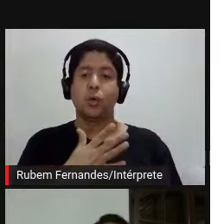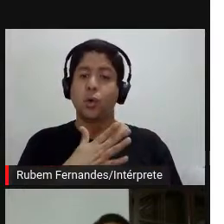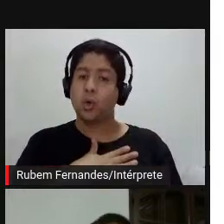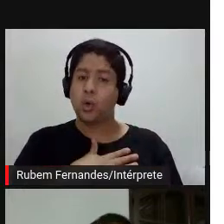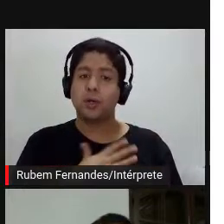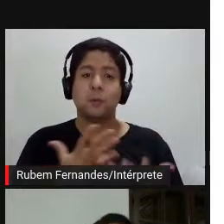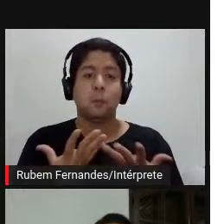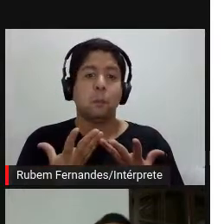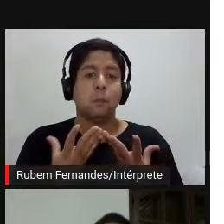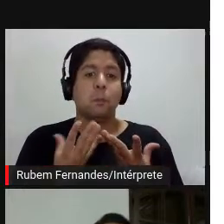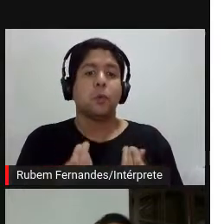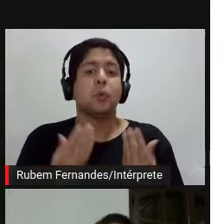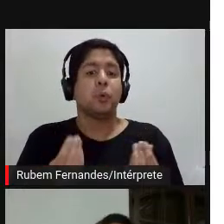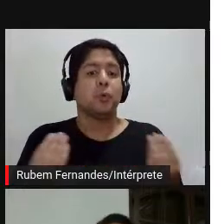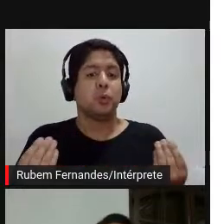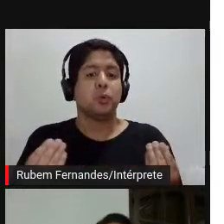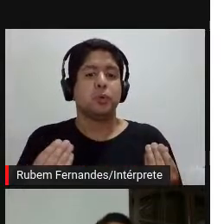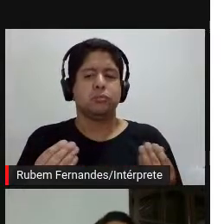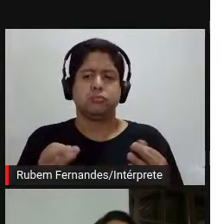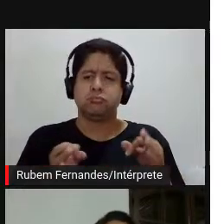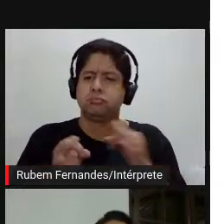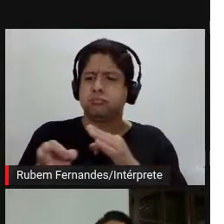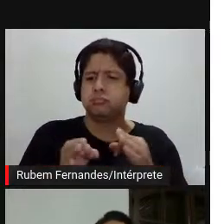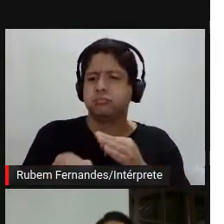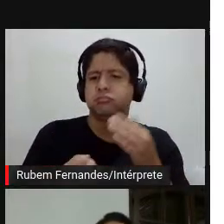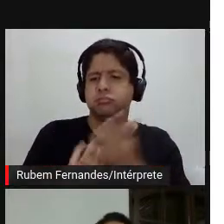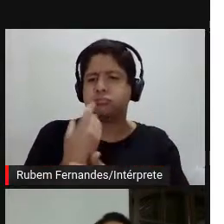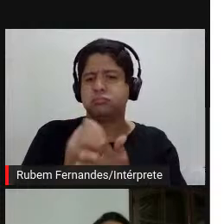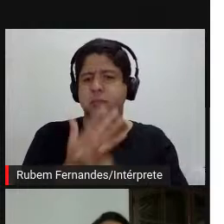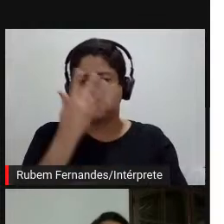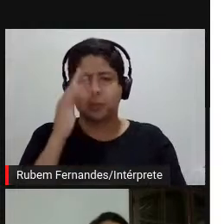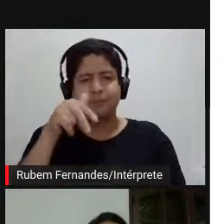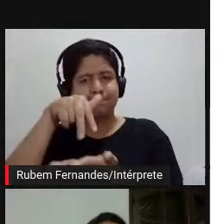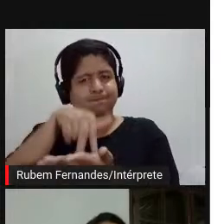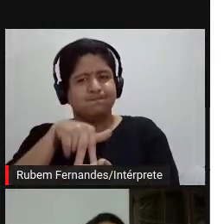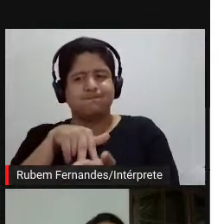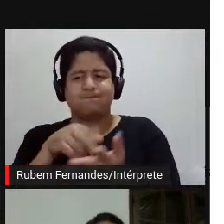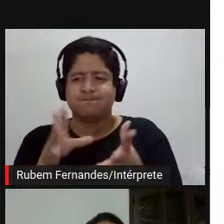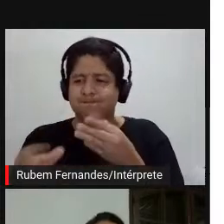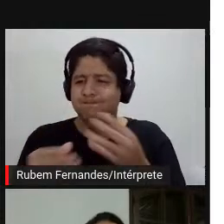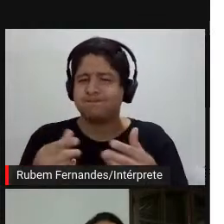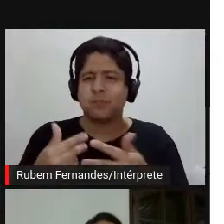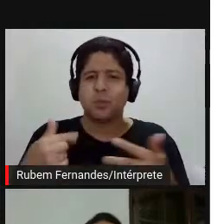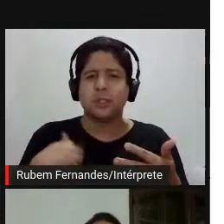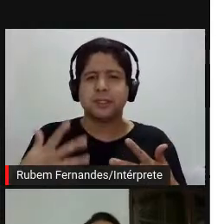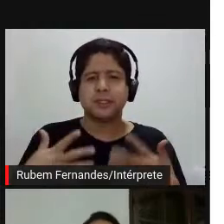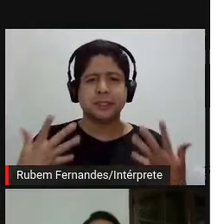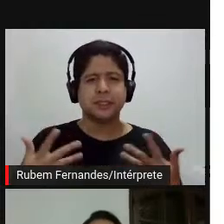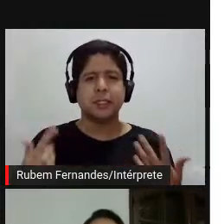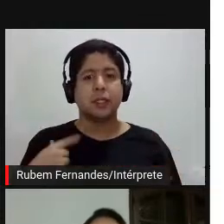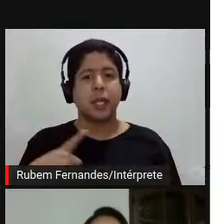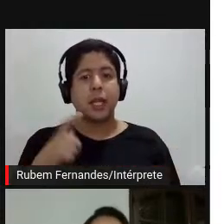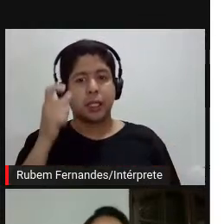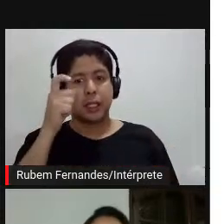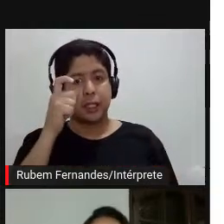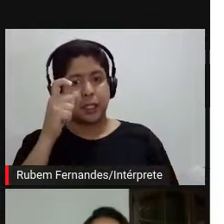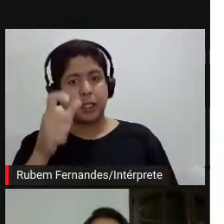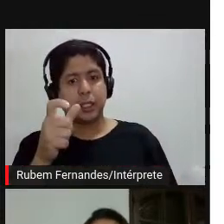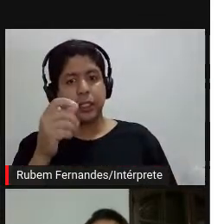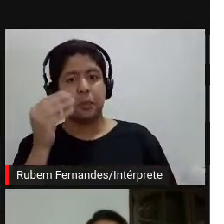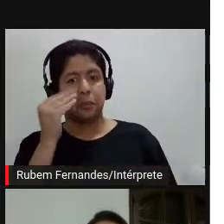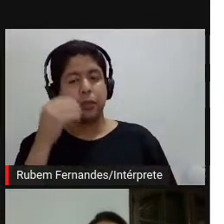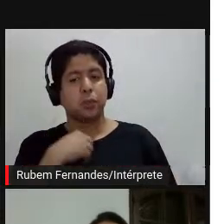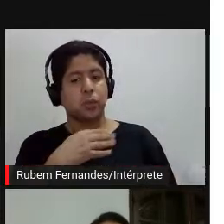obras que fossem participativas, que a gente pudesse mexer, tocar, sempre fui muito interessada nisso,